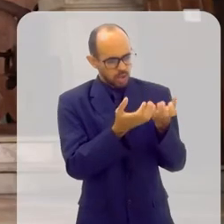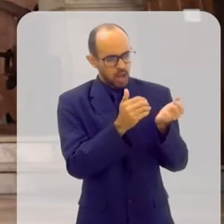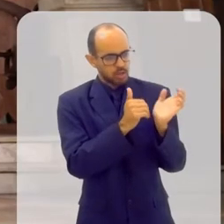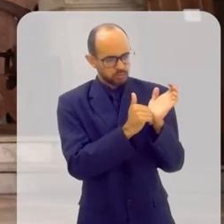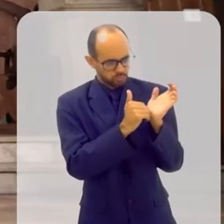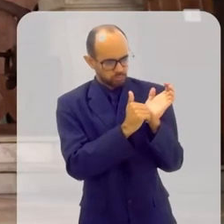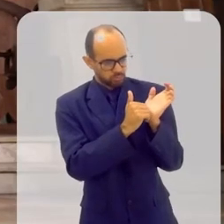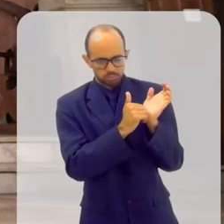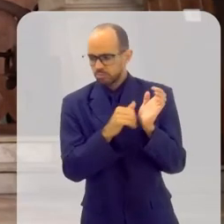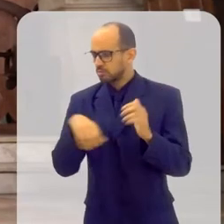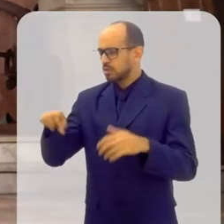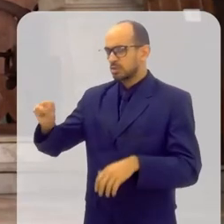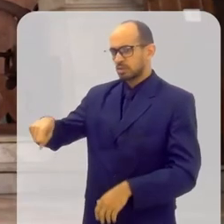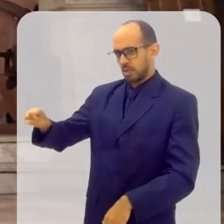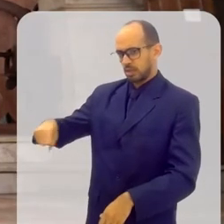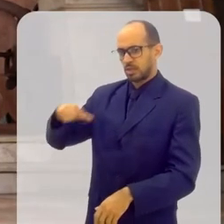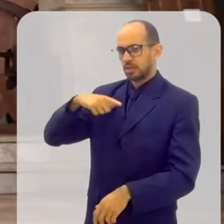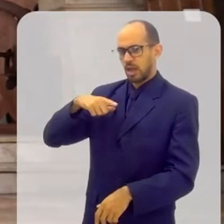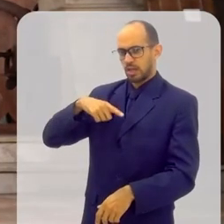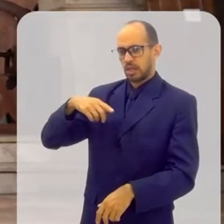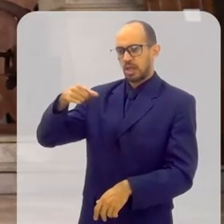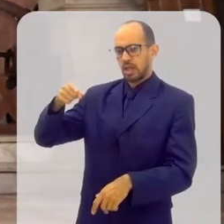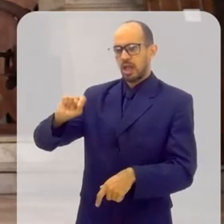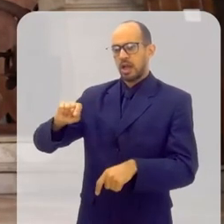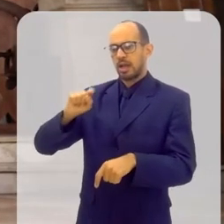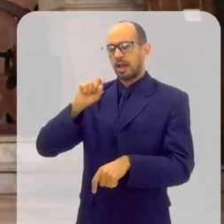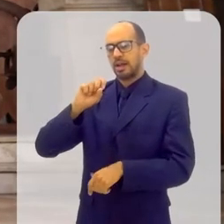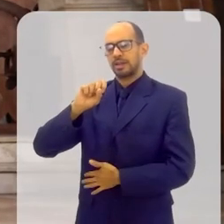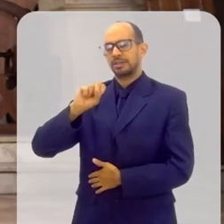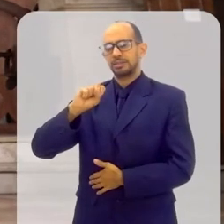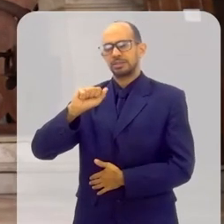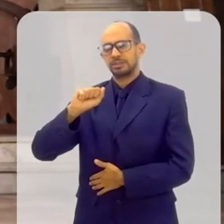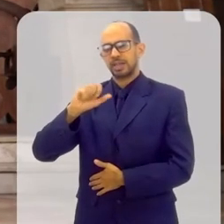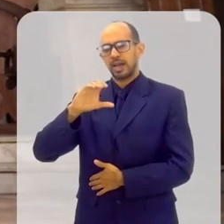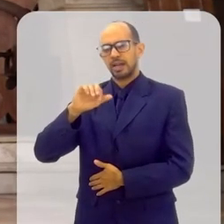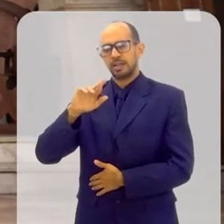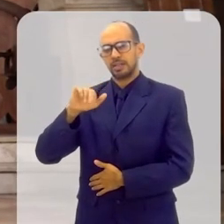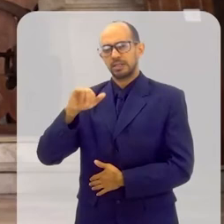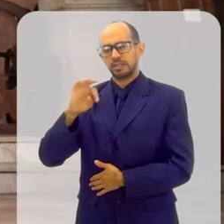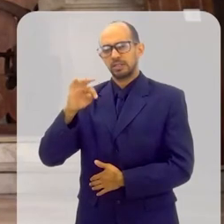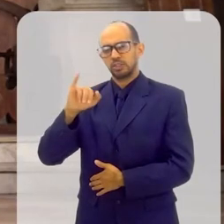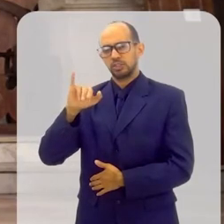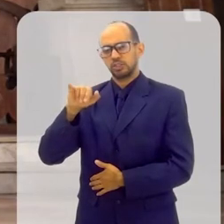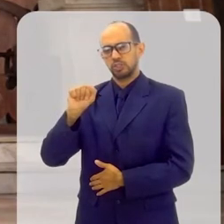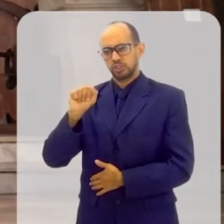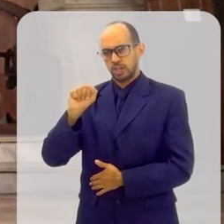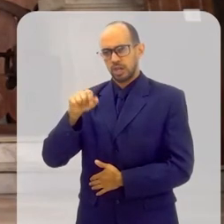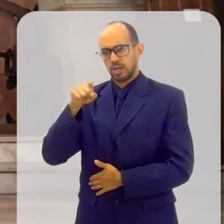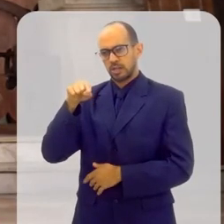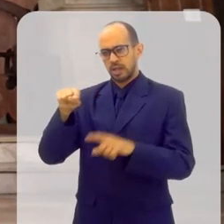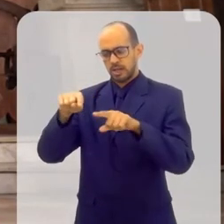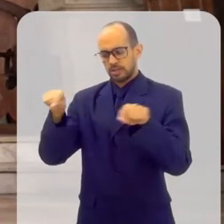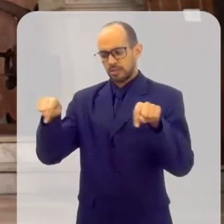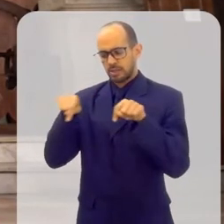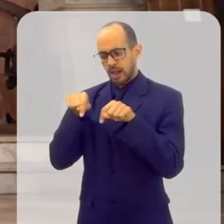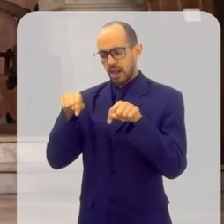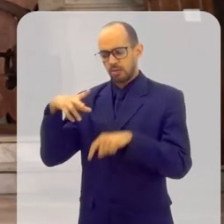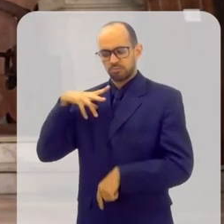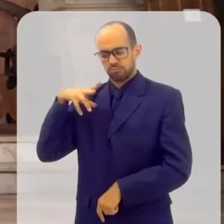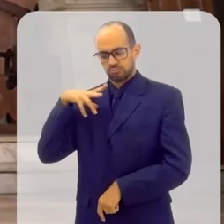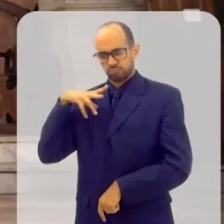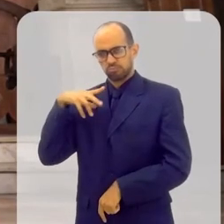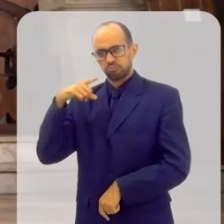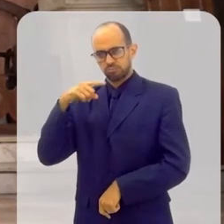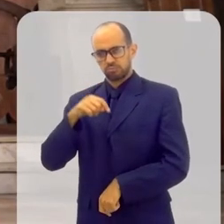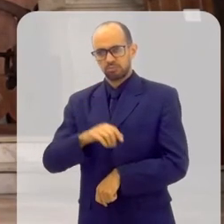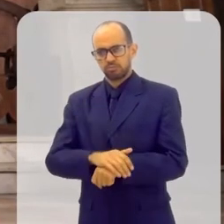confessam aqui na nossa igreja, ali na sacristia. Fecha-se as portas e a pessoa confessa só ela e o padre